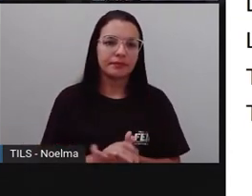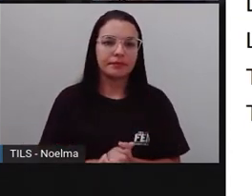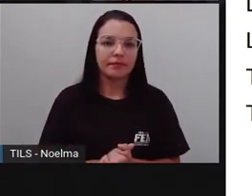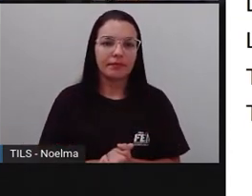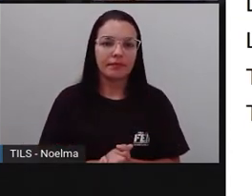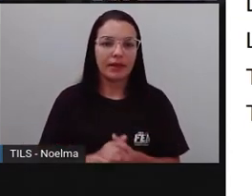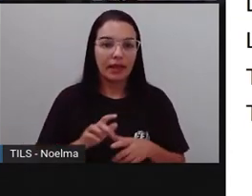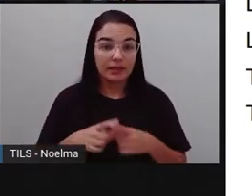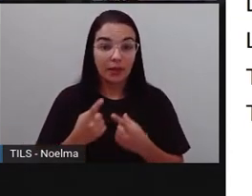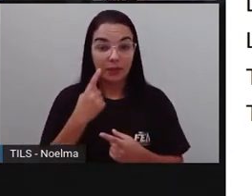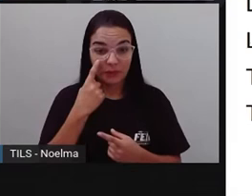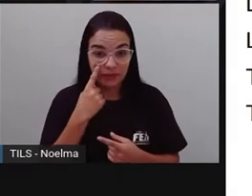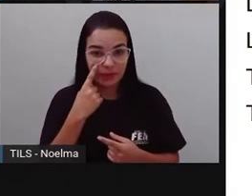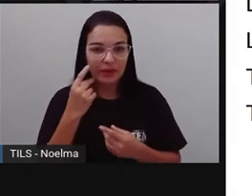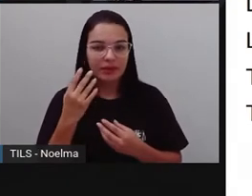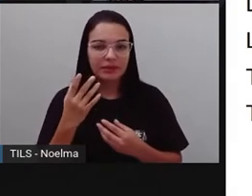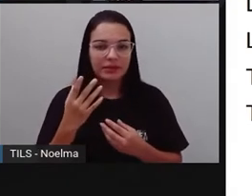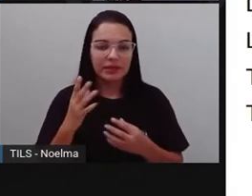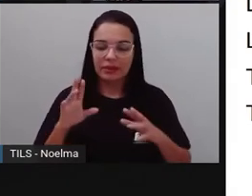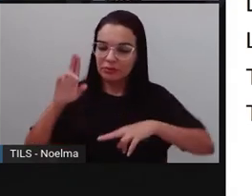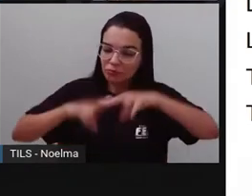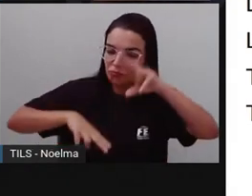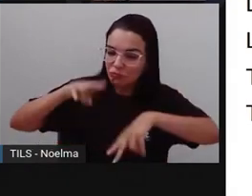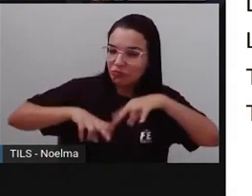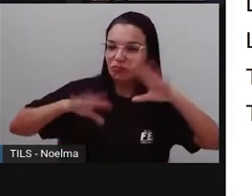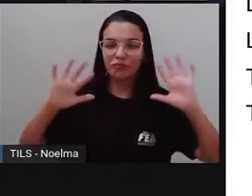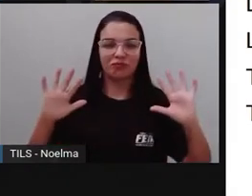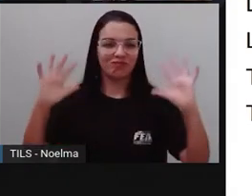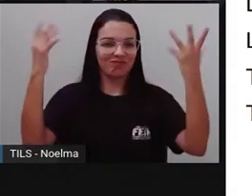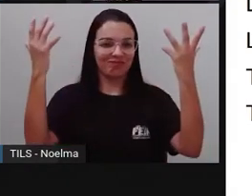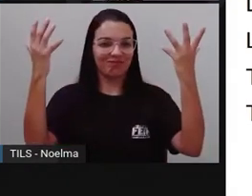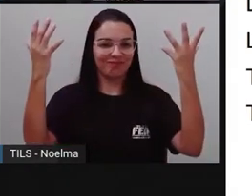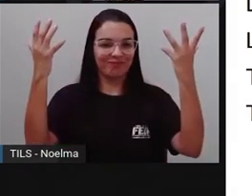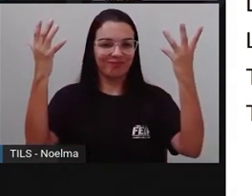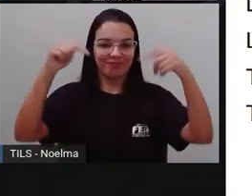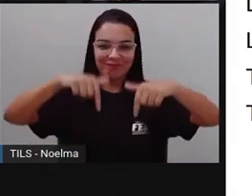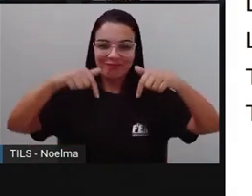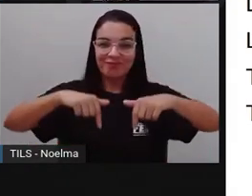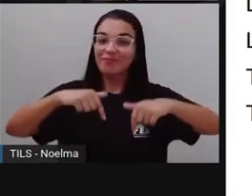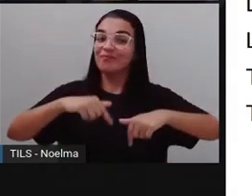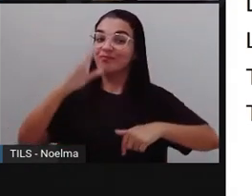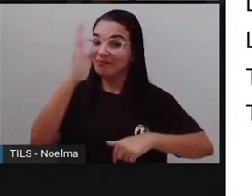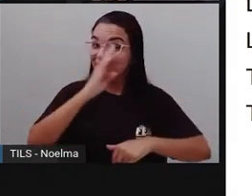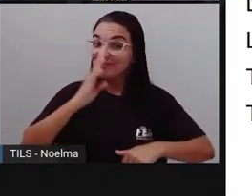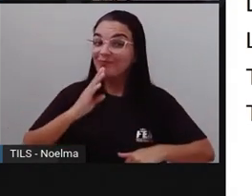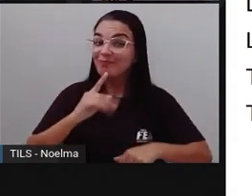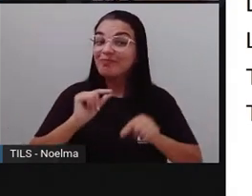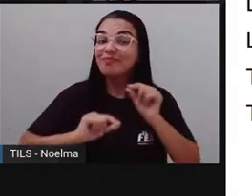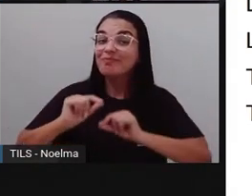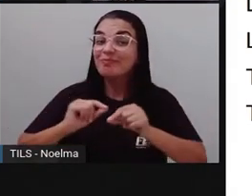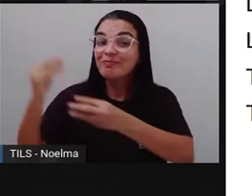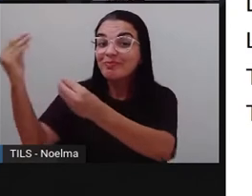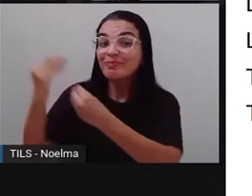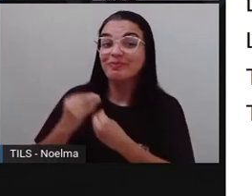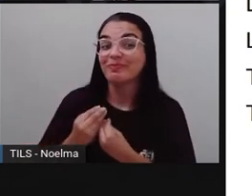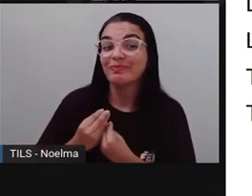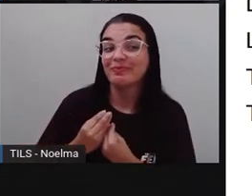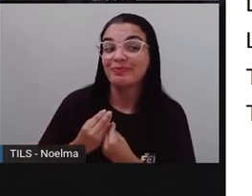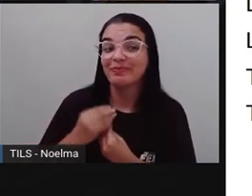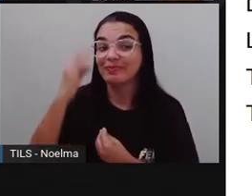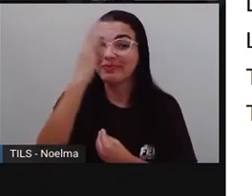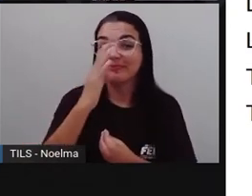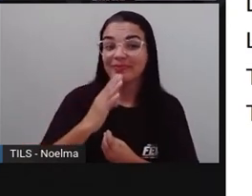O próprio, as festas juninas, né, que nós comemoramos aqui, não é verdade? Na o carnaval, a